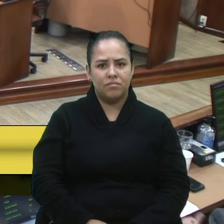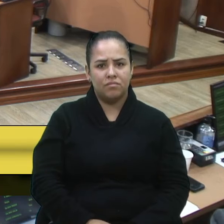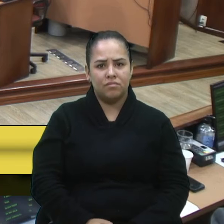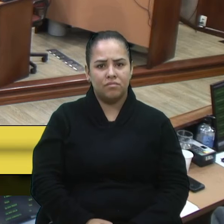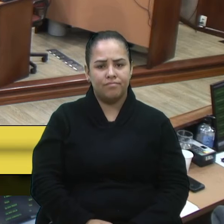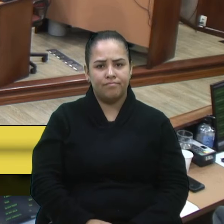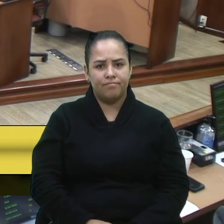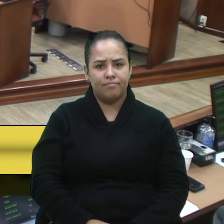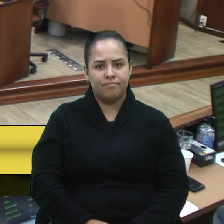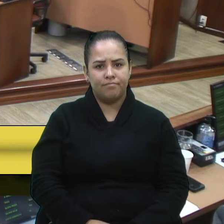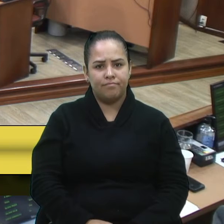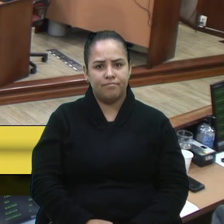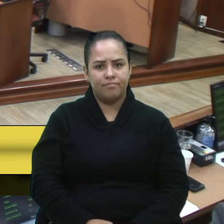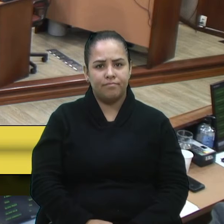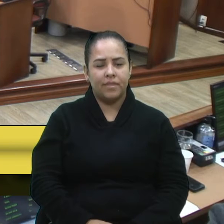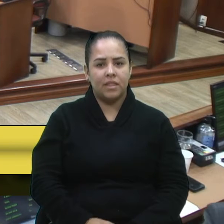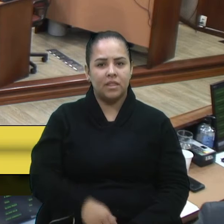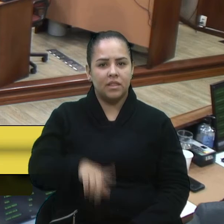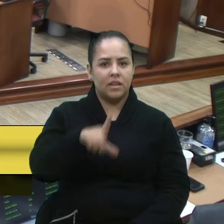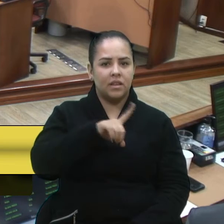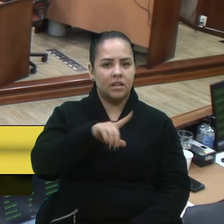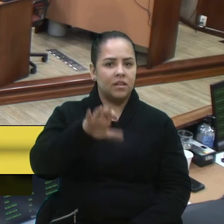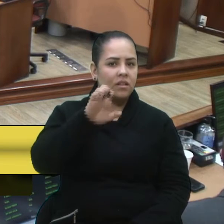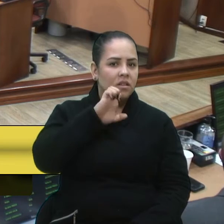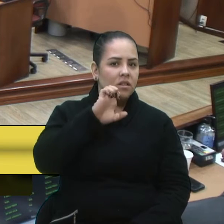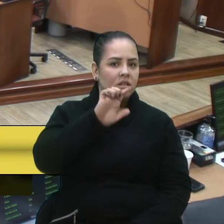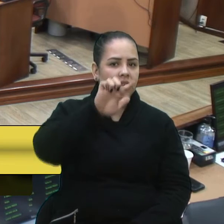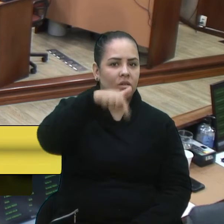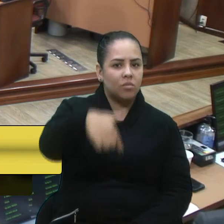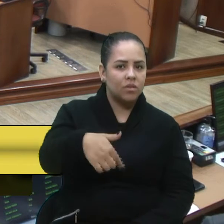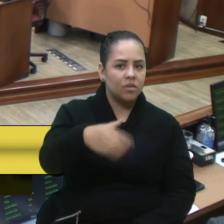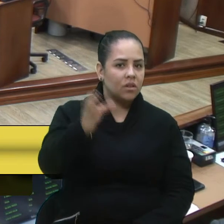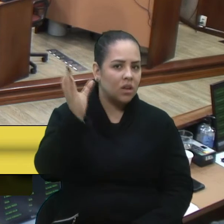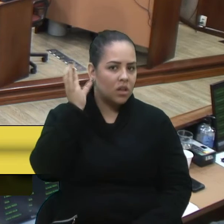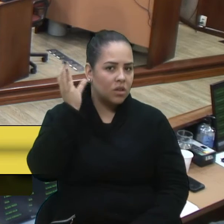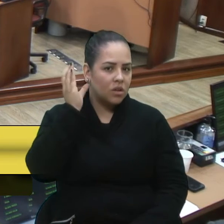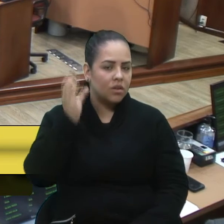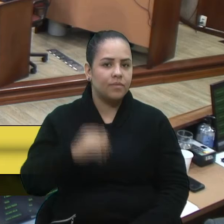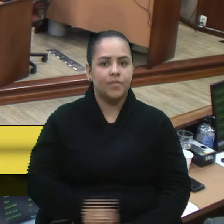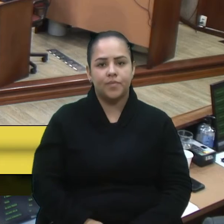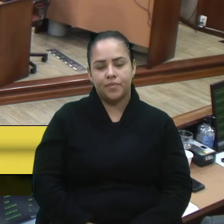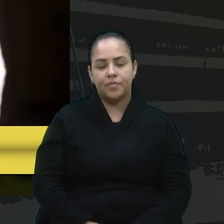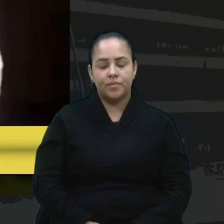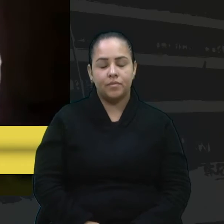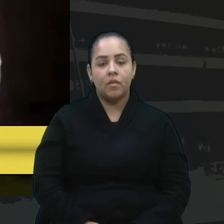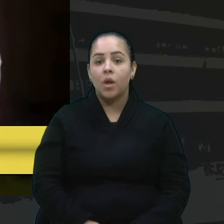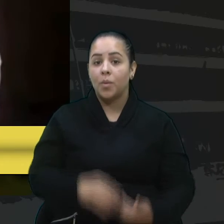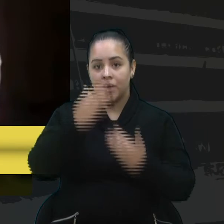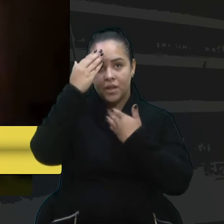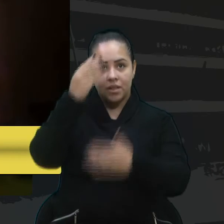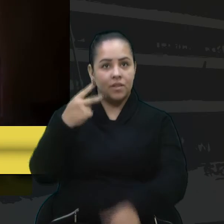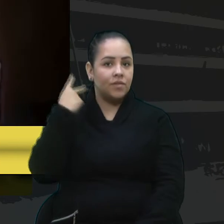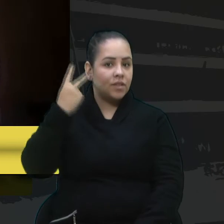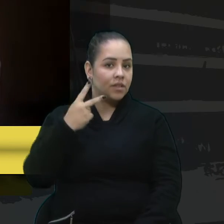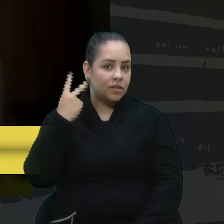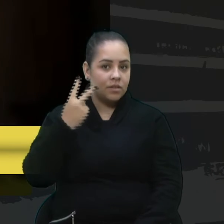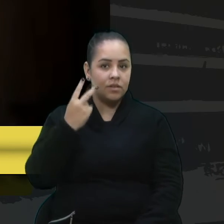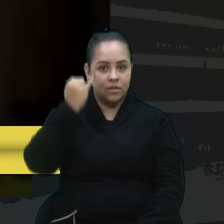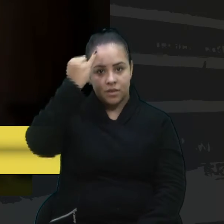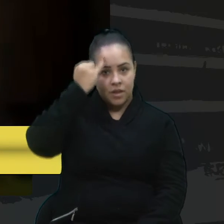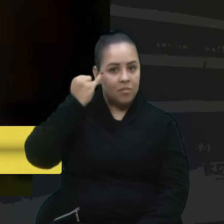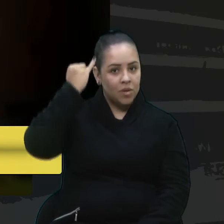Tem a Estela e depois o senhor Cadore. Muito obrigado, vereador Danbrosa, pela parte.